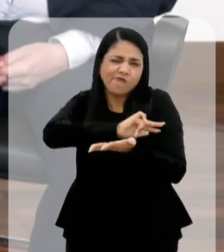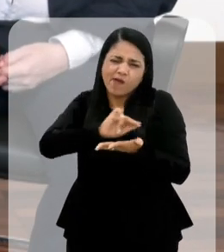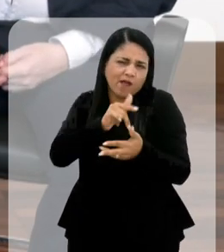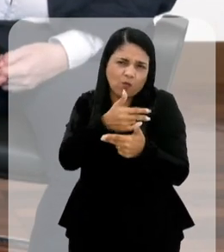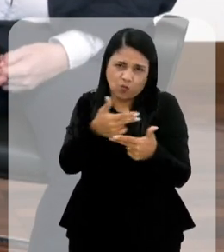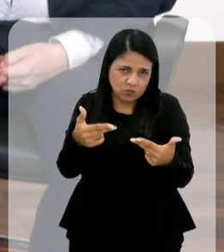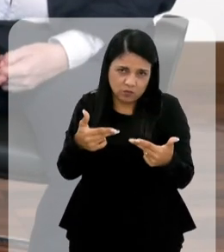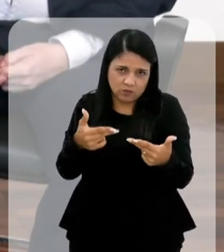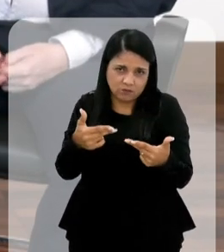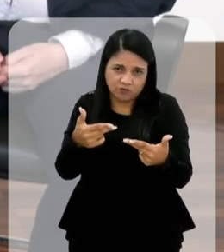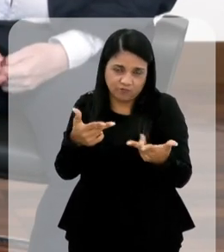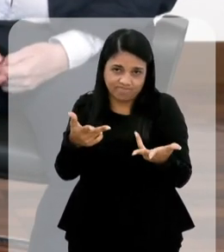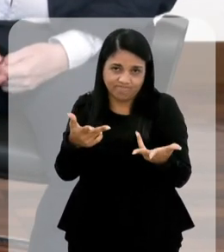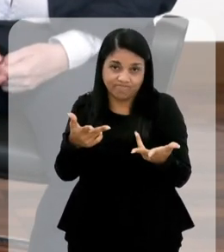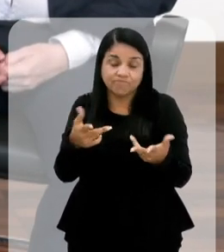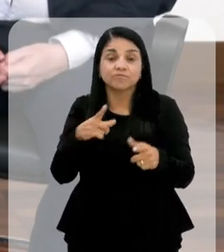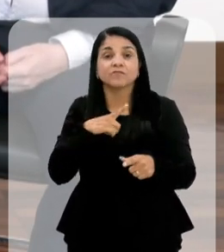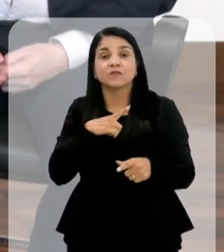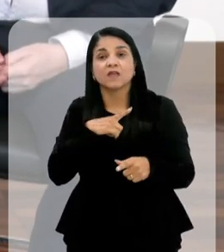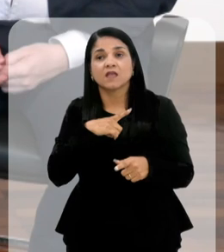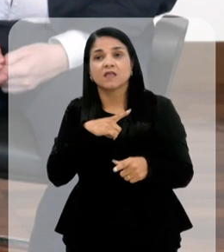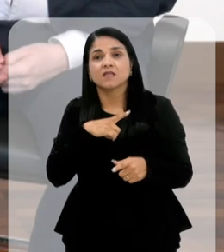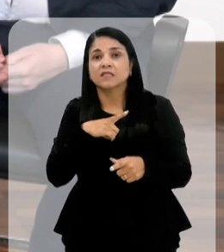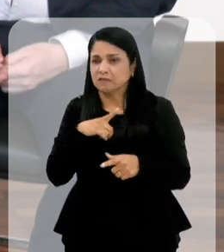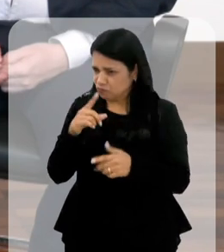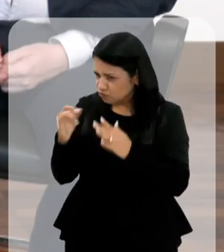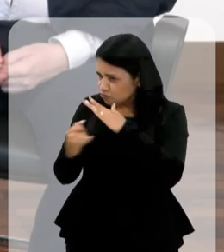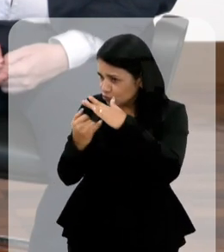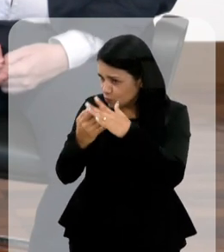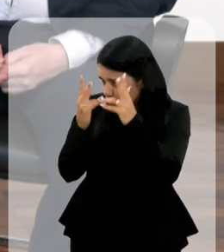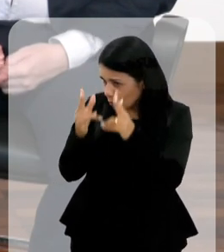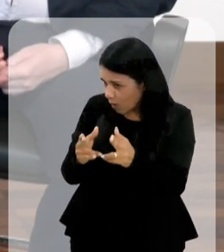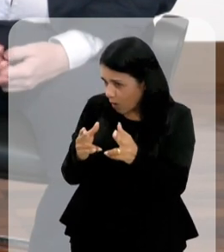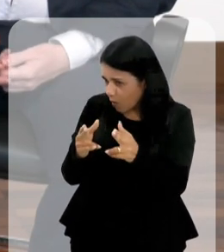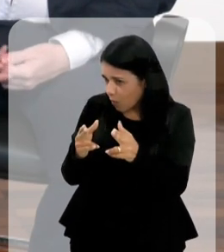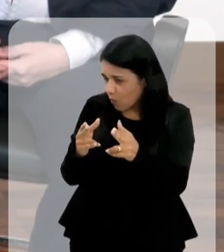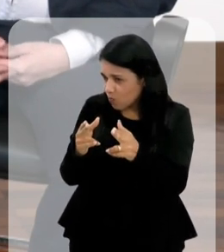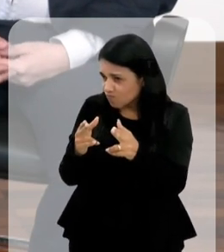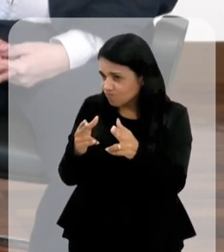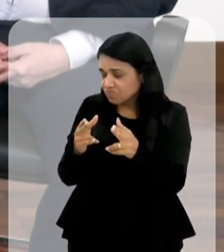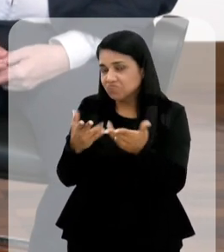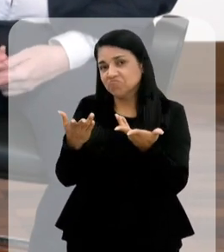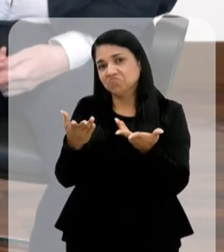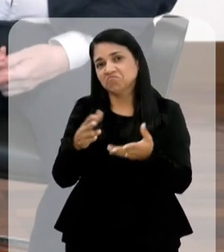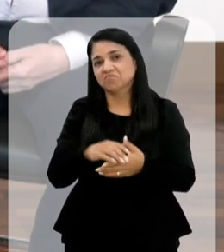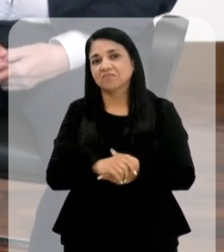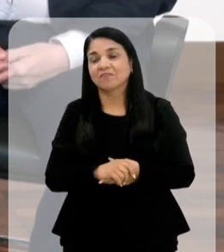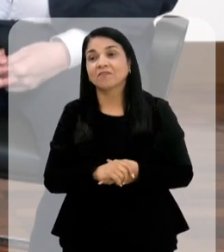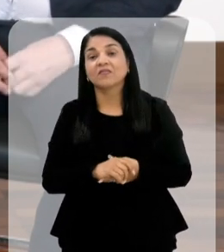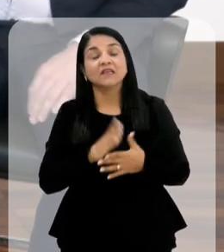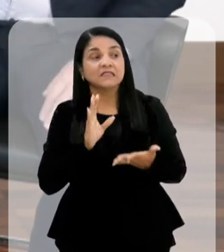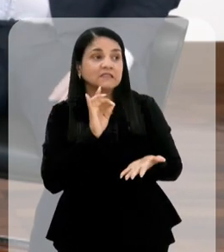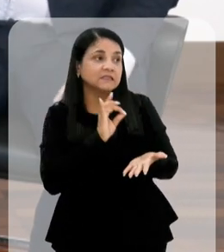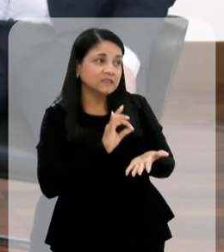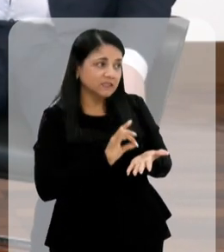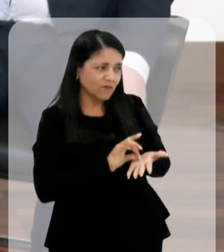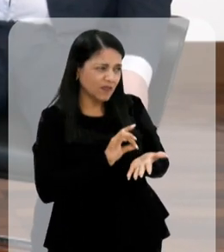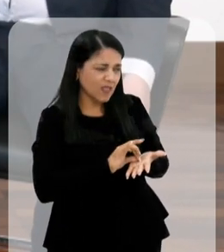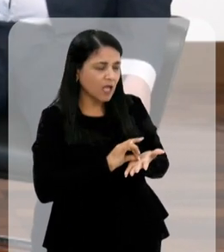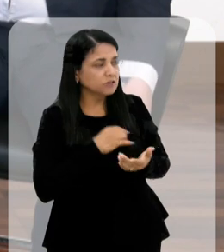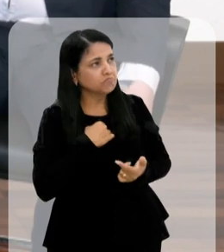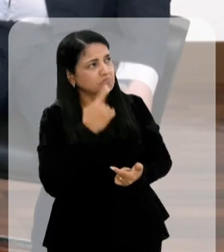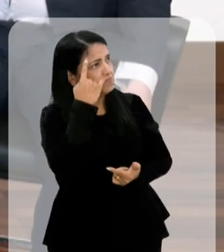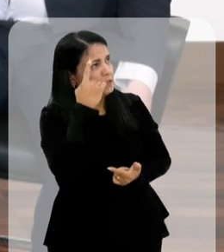várias coisas. Você pensou em ter alguma coisa assim no Instituto que falasse a respeito? É, na verdade,